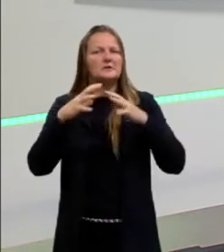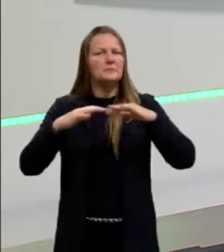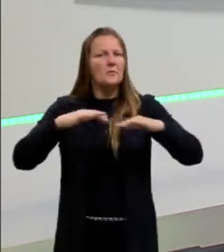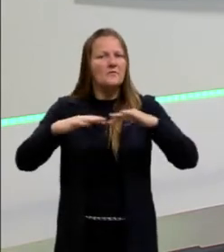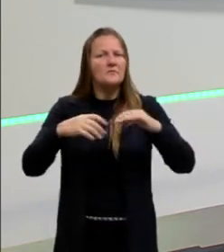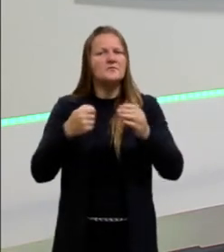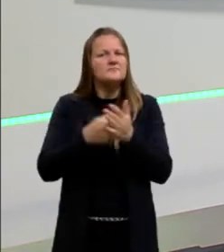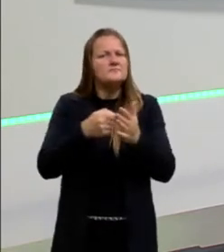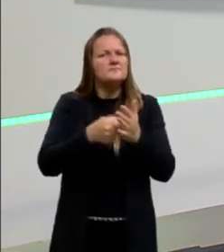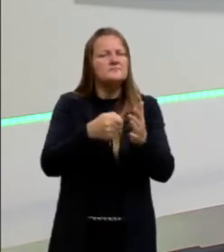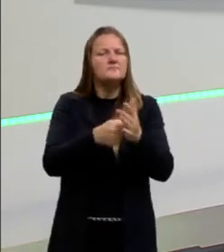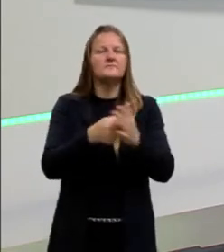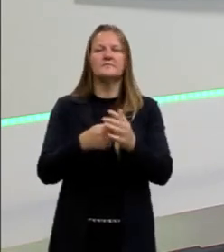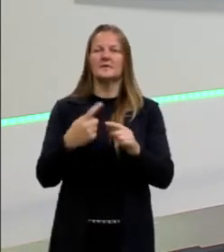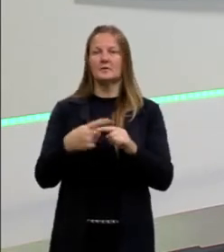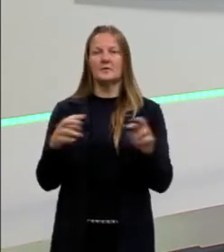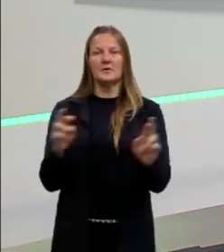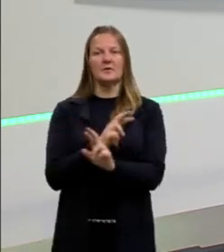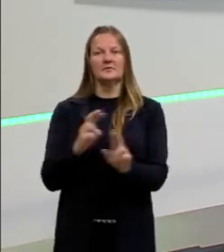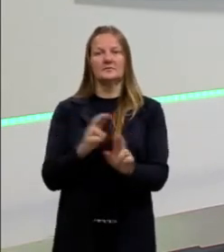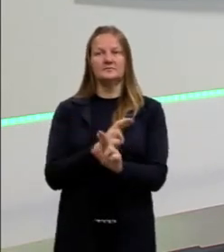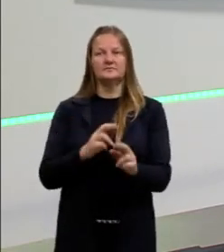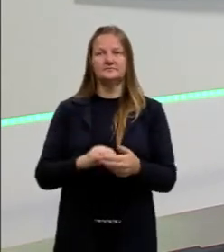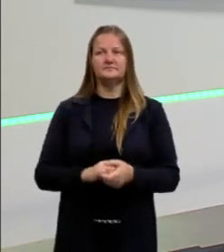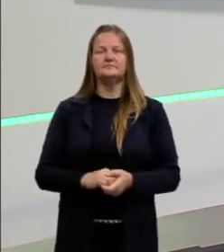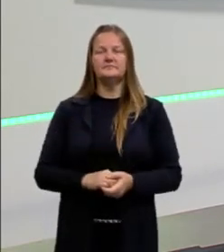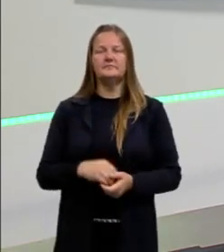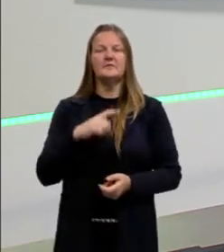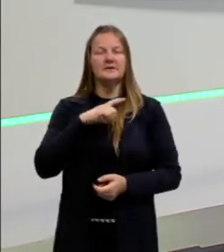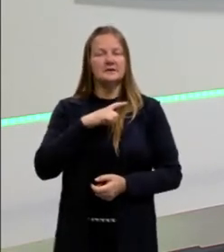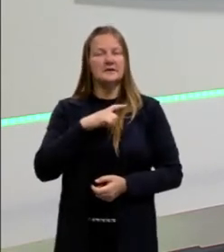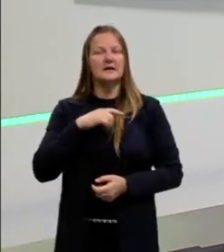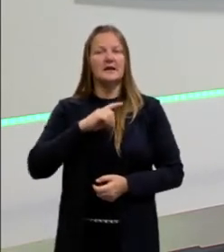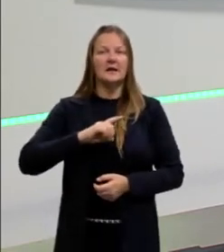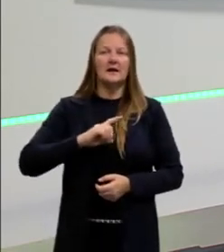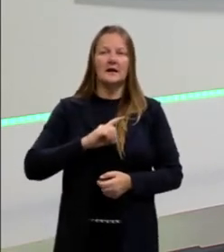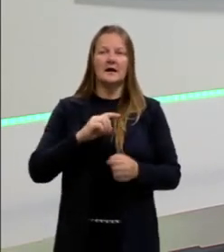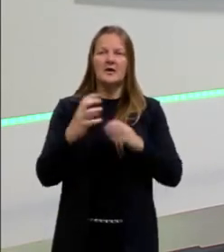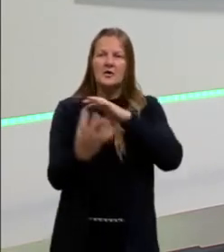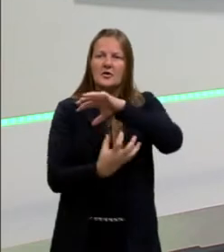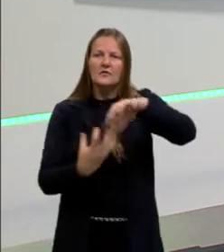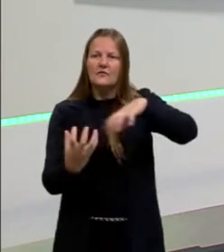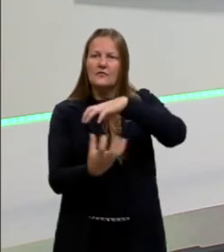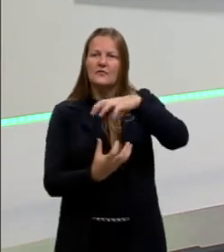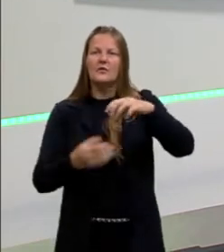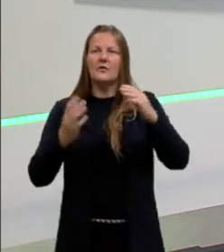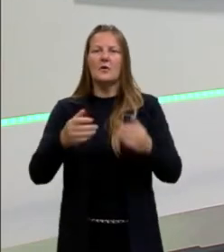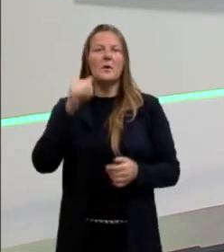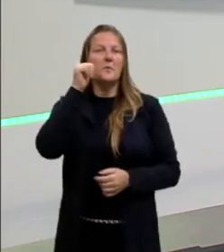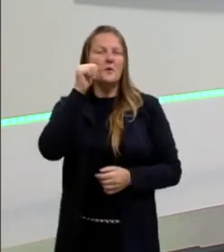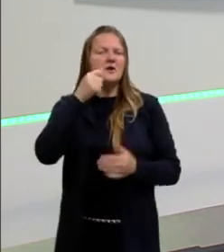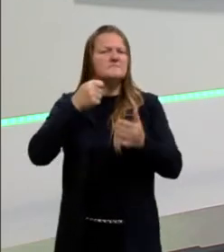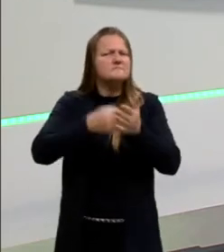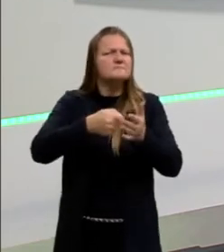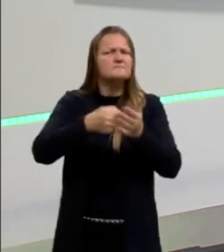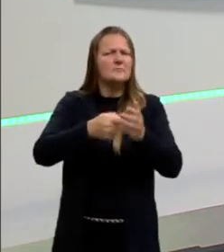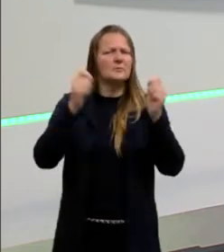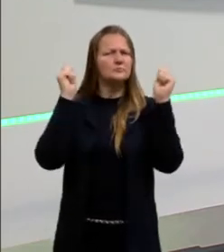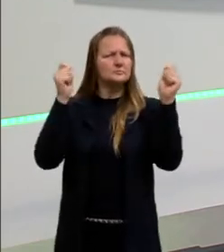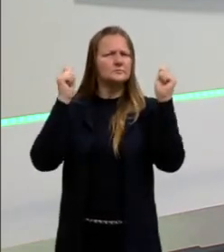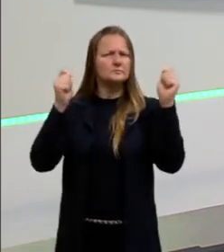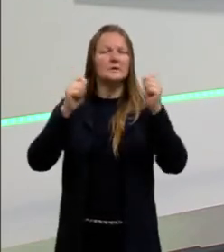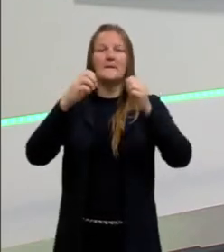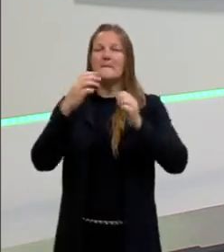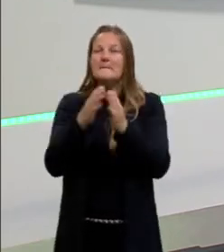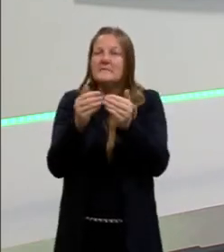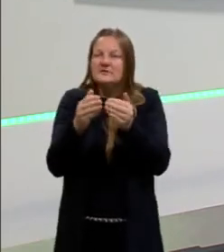relacionado a isso, tá, então, eles estão tendo essas revoltas, né, das mulheres, pedindo um pouco mais de liberdade.